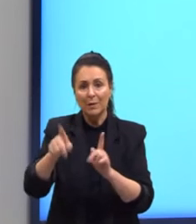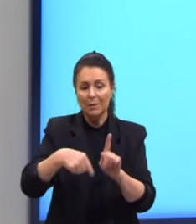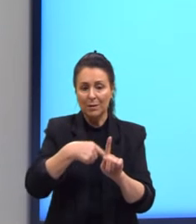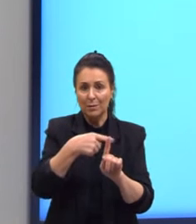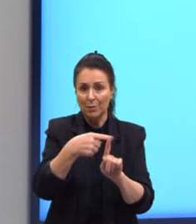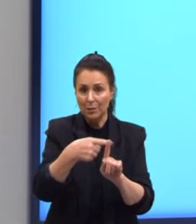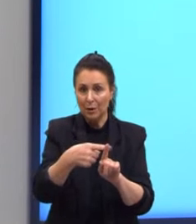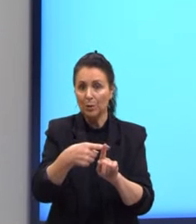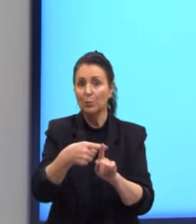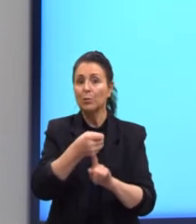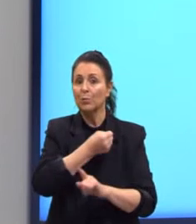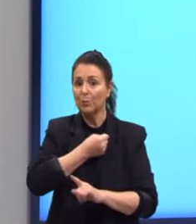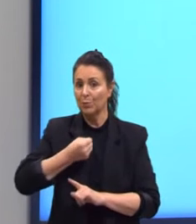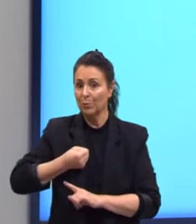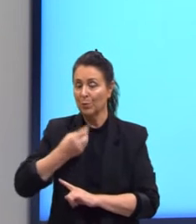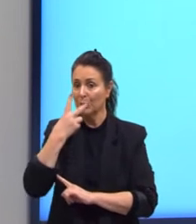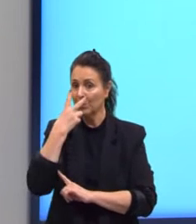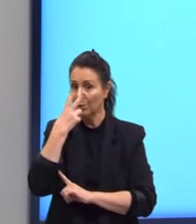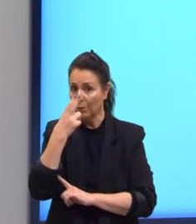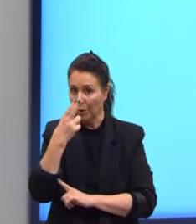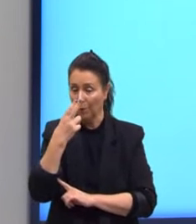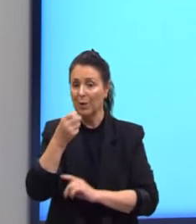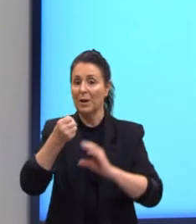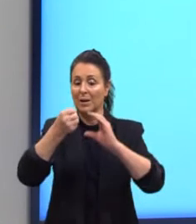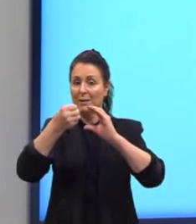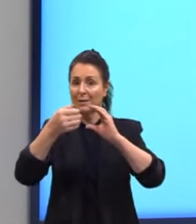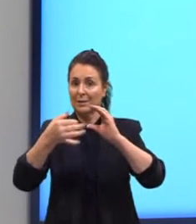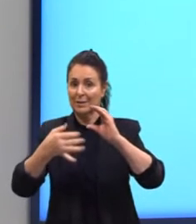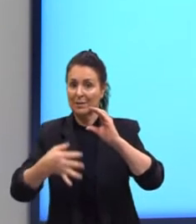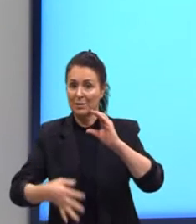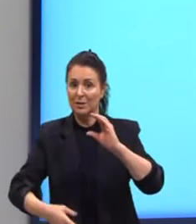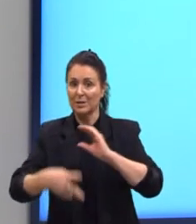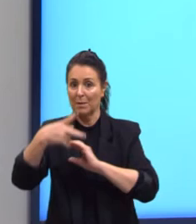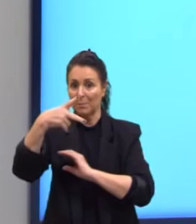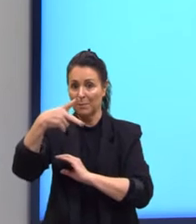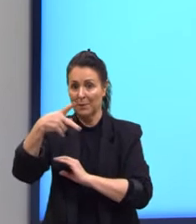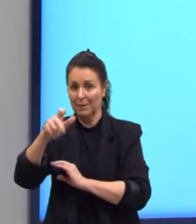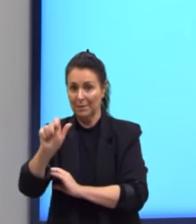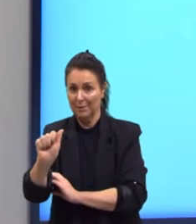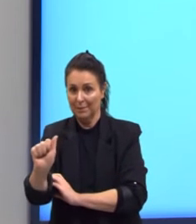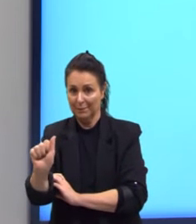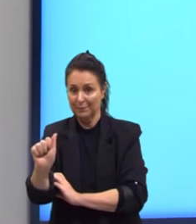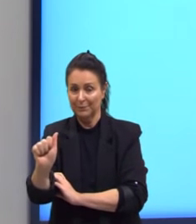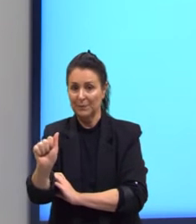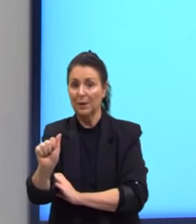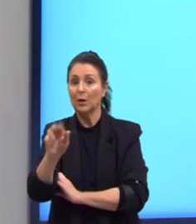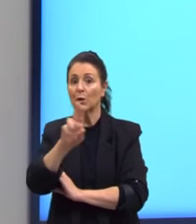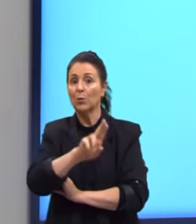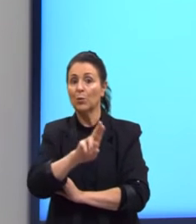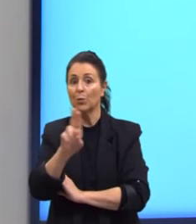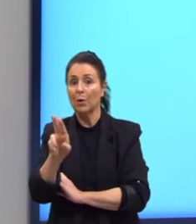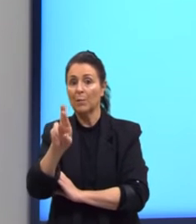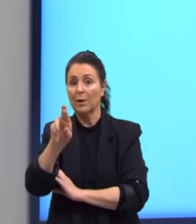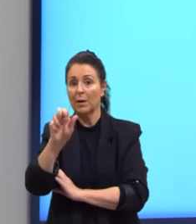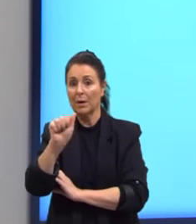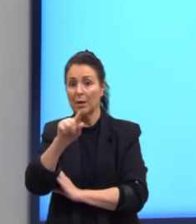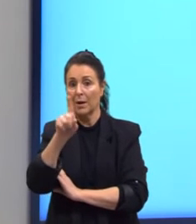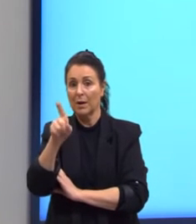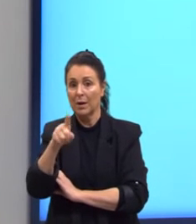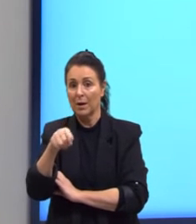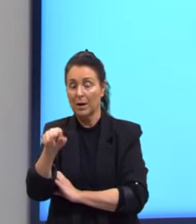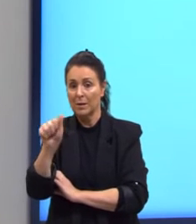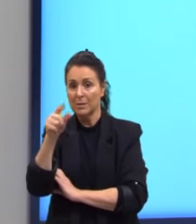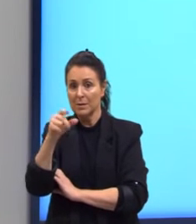o mesmo valor, tá? Isso caracteriza uma PA. Nós chamamos, então, de razão, tanto o valor que é